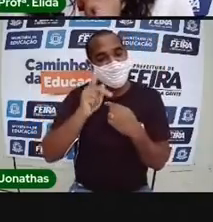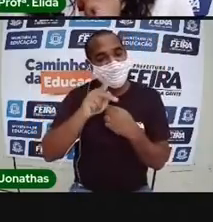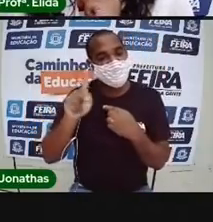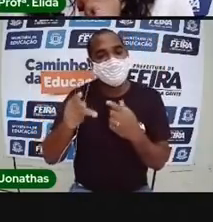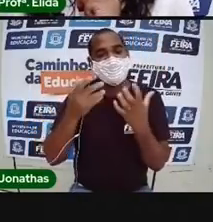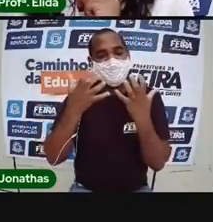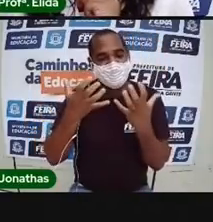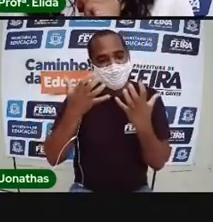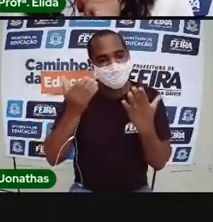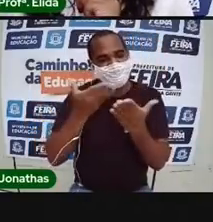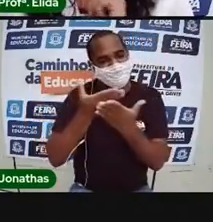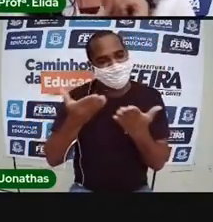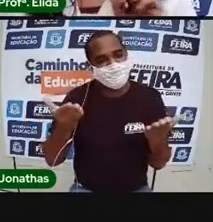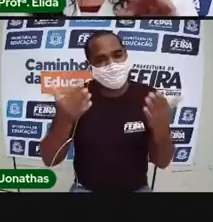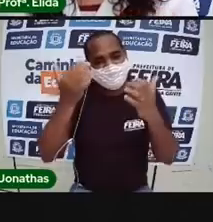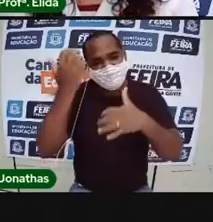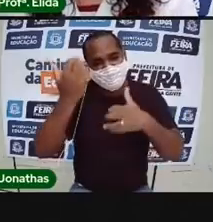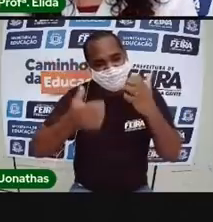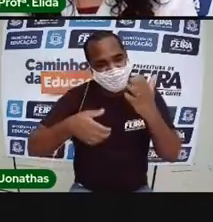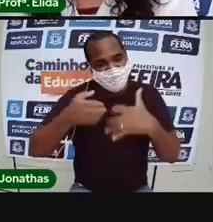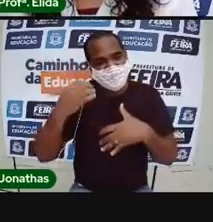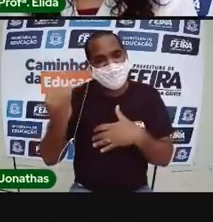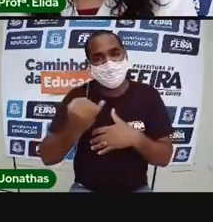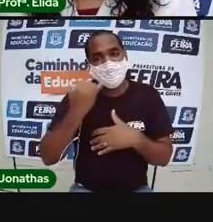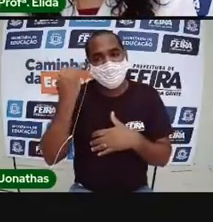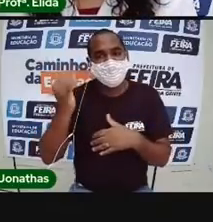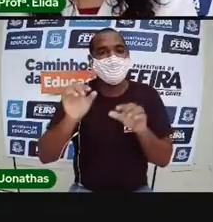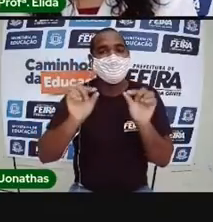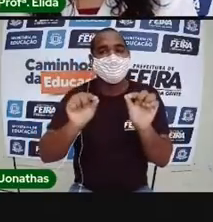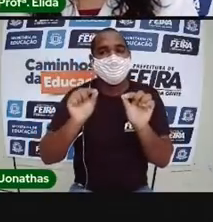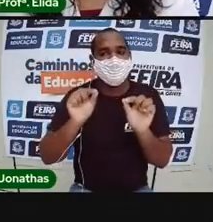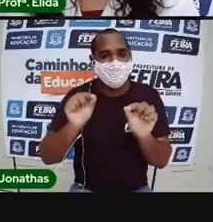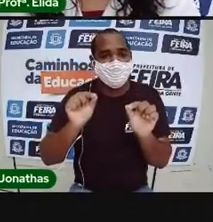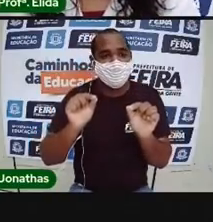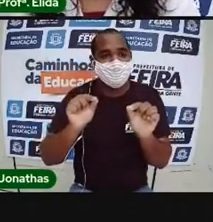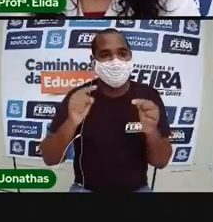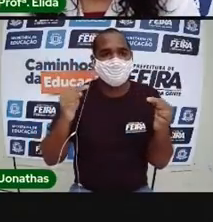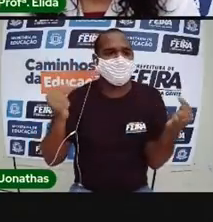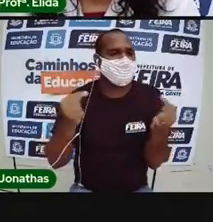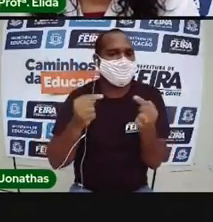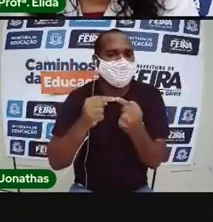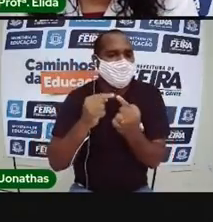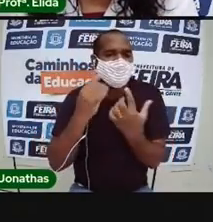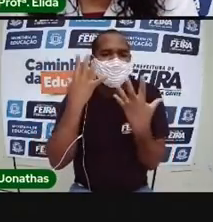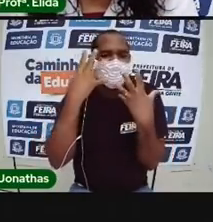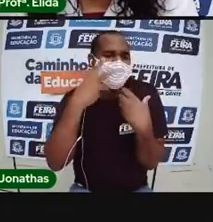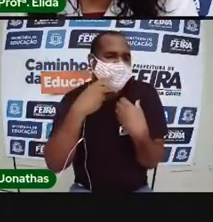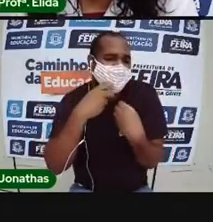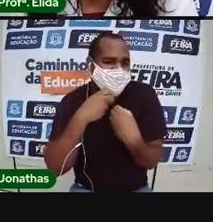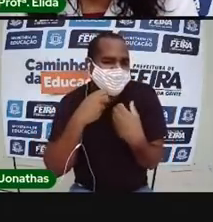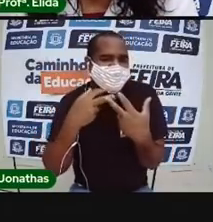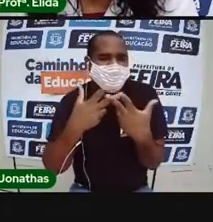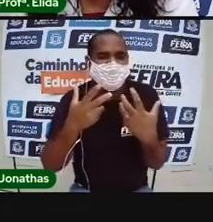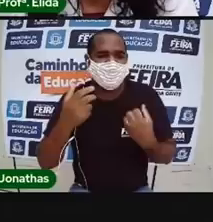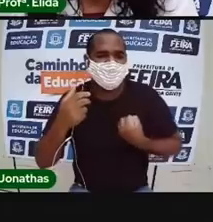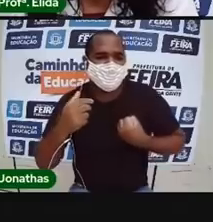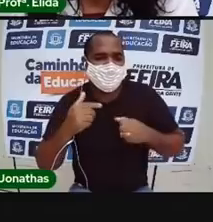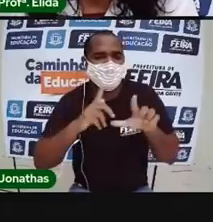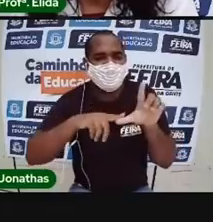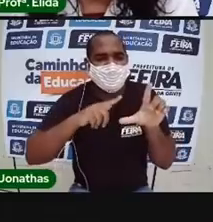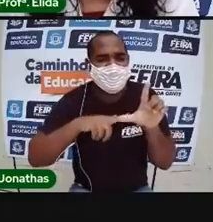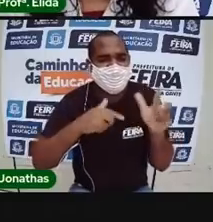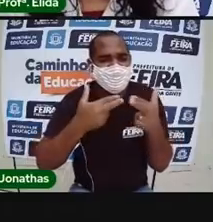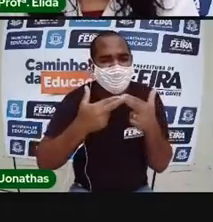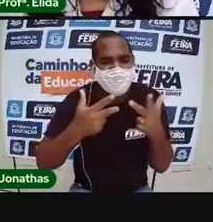mostrar para vocês nesse calendário. O calendário, ele não é uma figura bonitinha, cheia de números e letras,